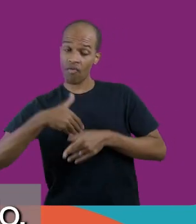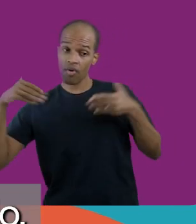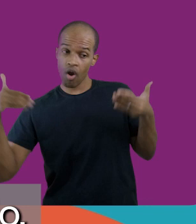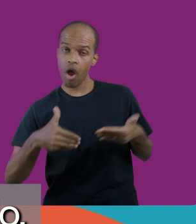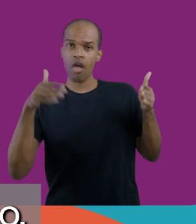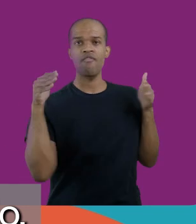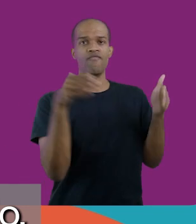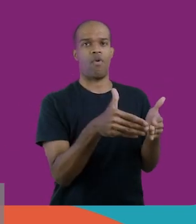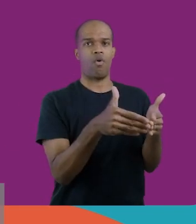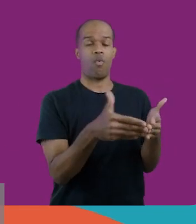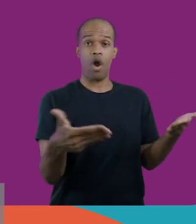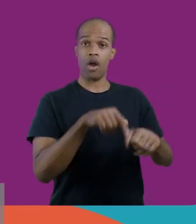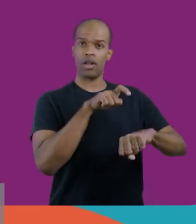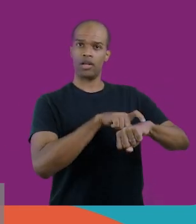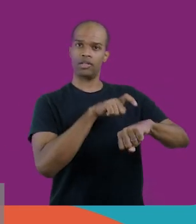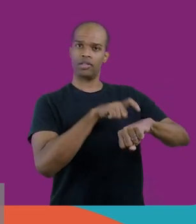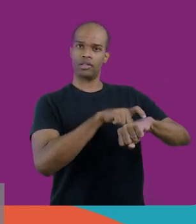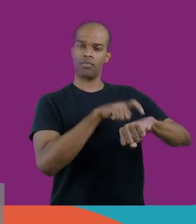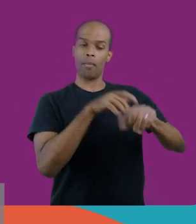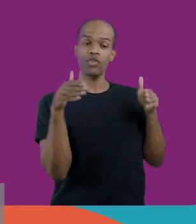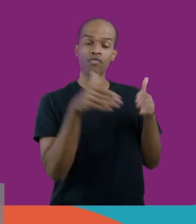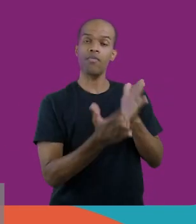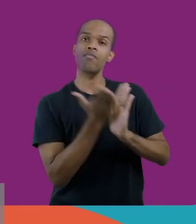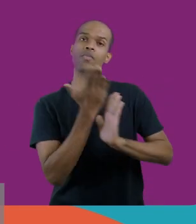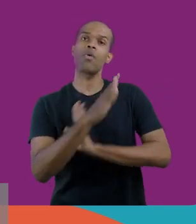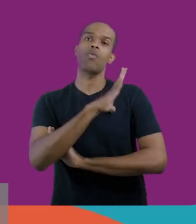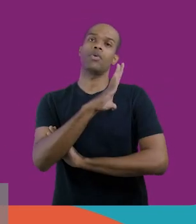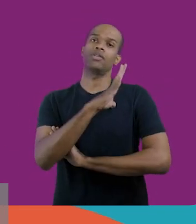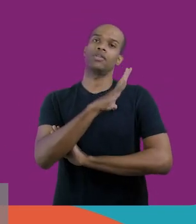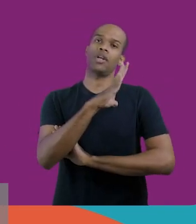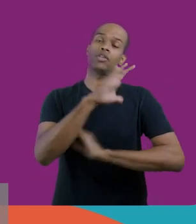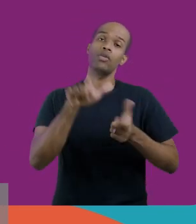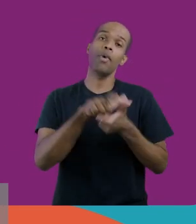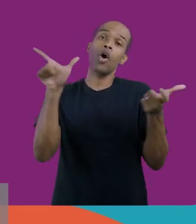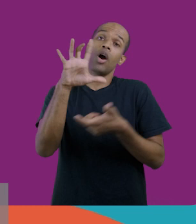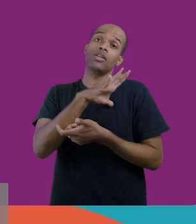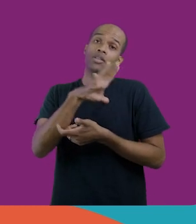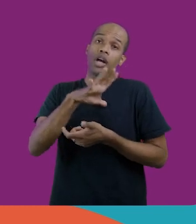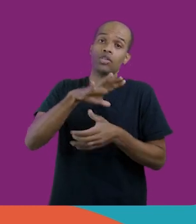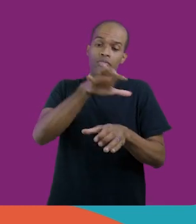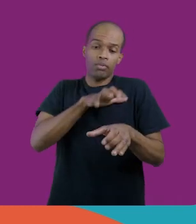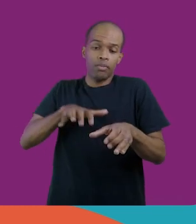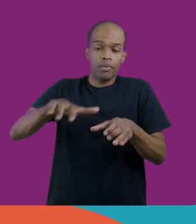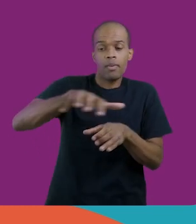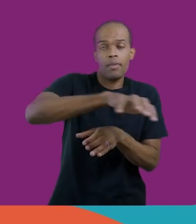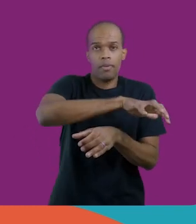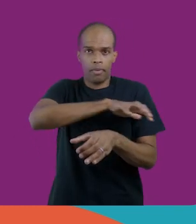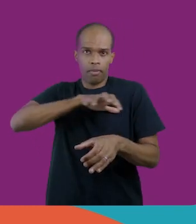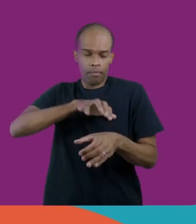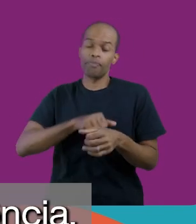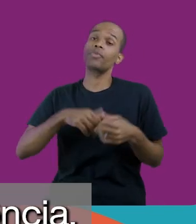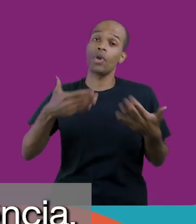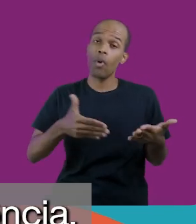acabou focando, nesse momento, em alguns municípios, notadamente os maiores municípios da região metropolitana e do interior,